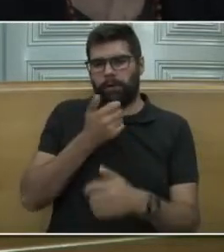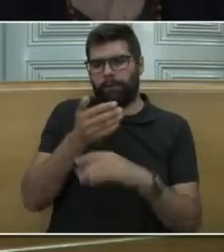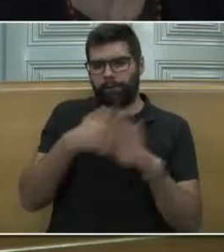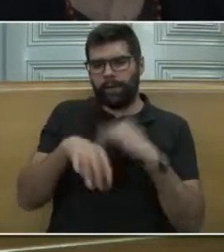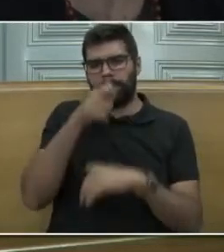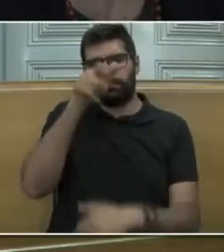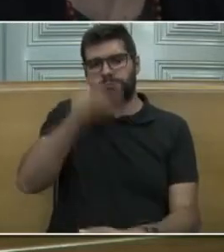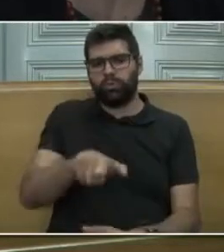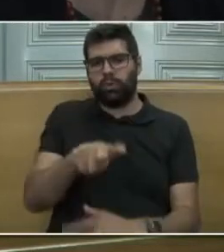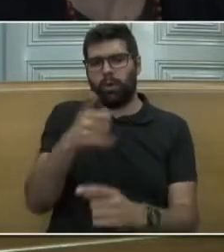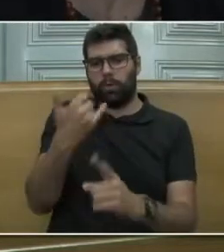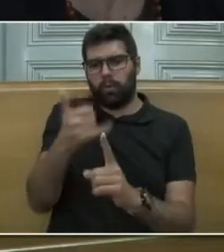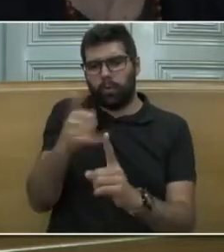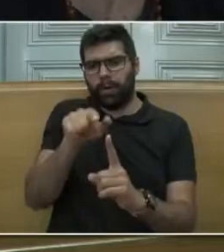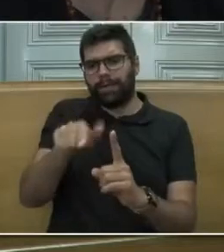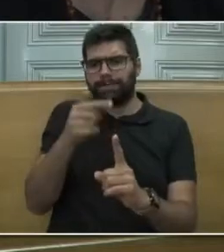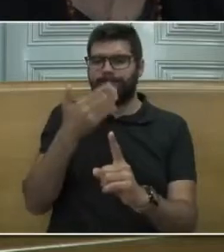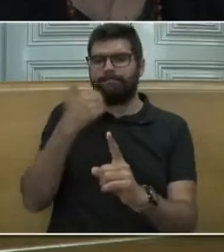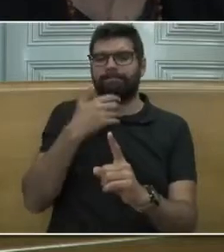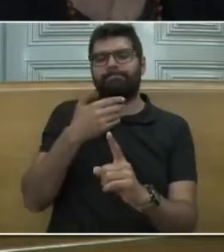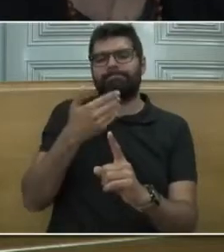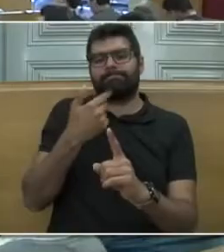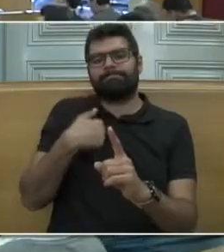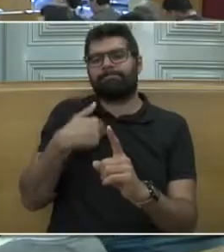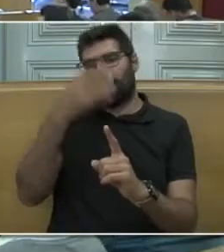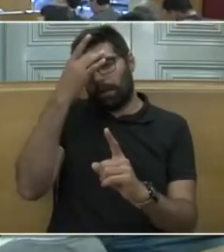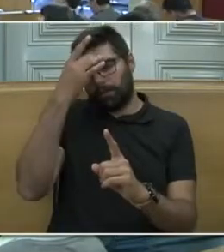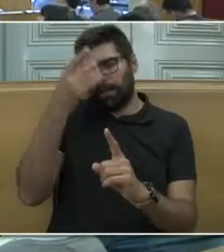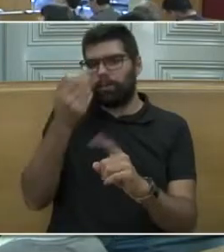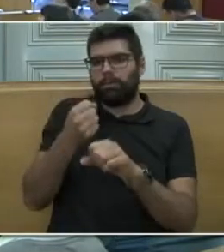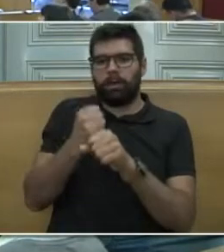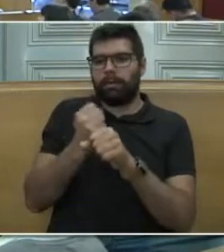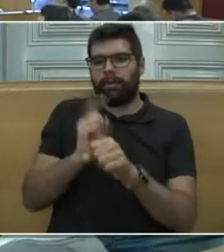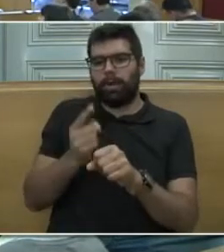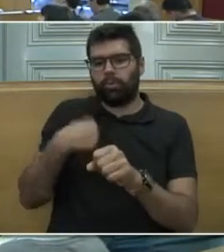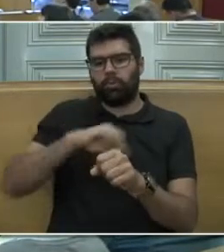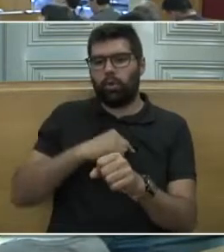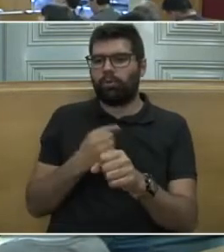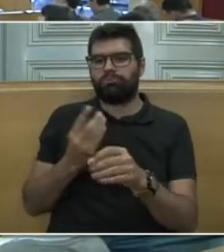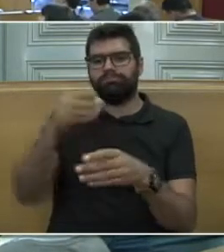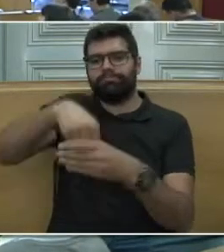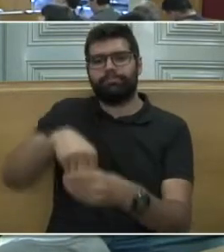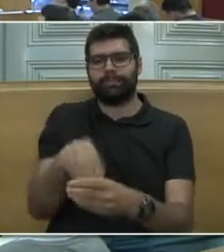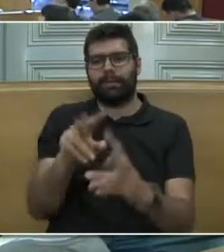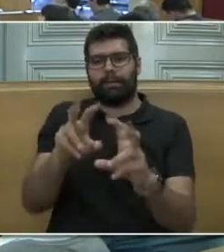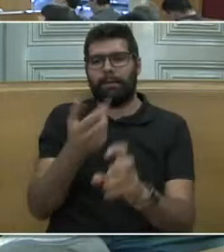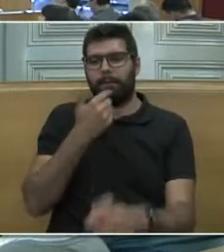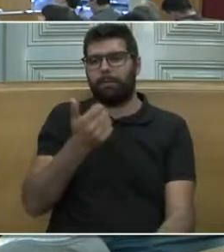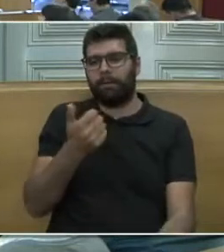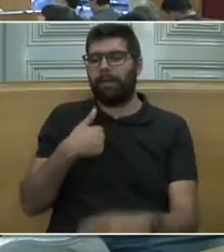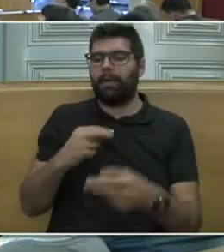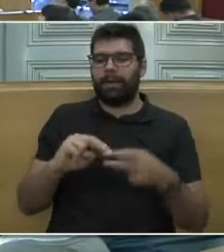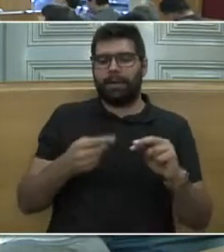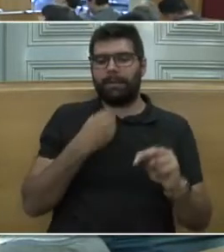não pode ser considerada trabalho e, portanto, nós não podemos nunca rever-nos nesta questão. Não pode esta